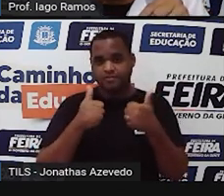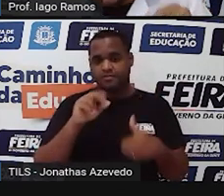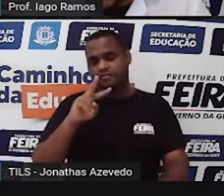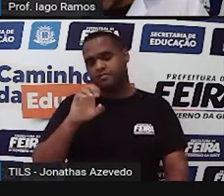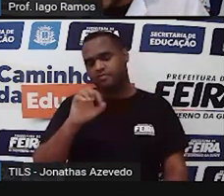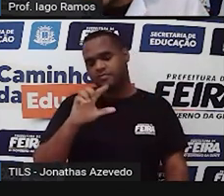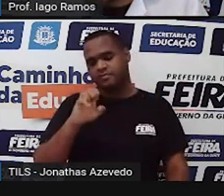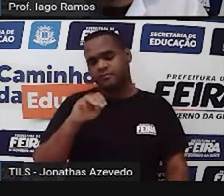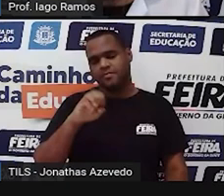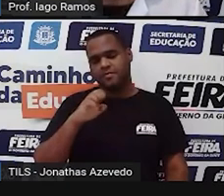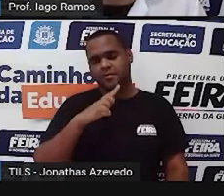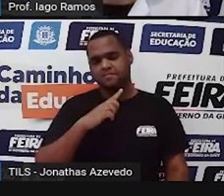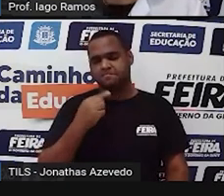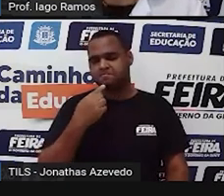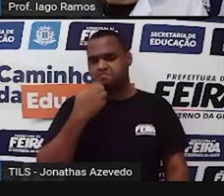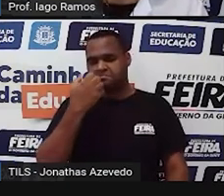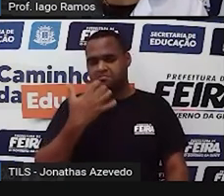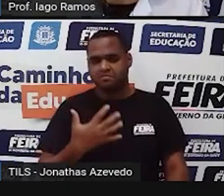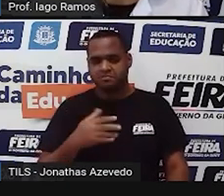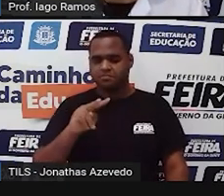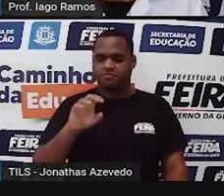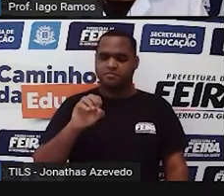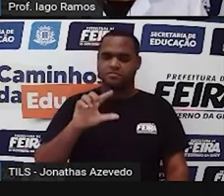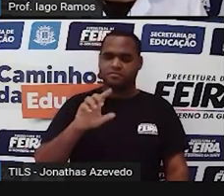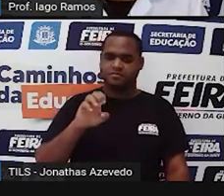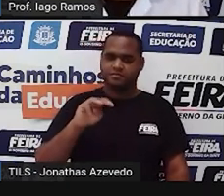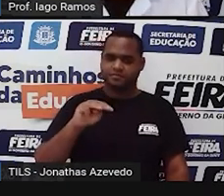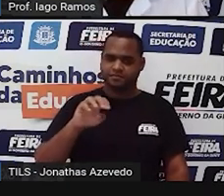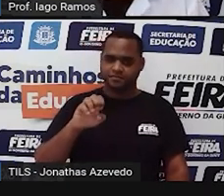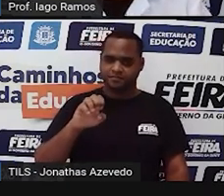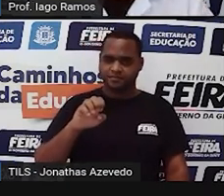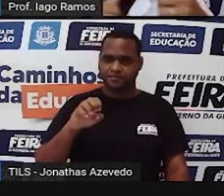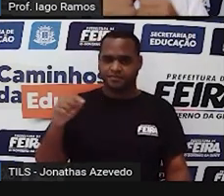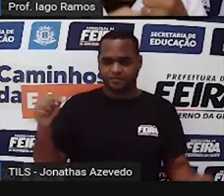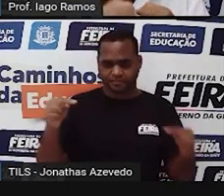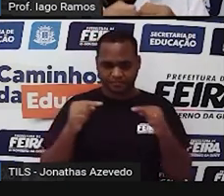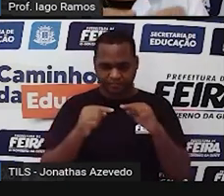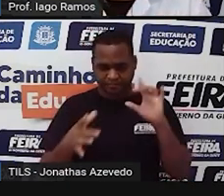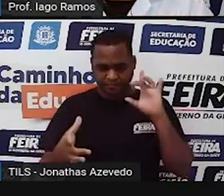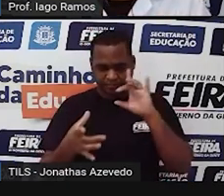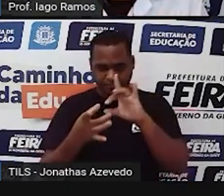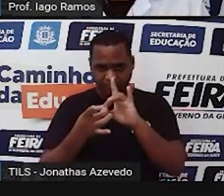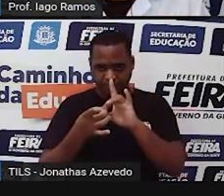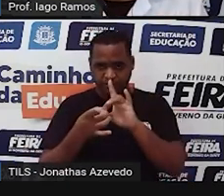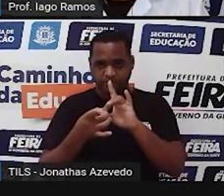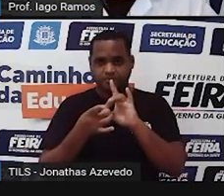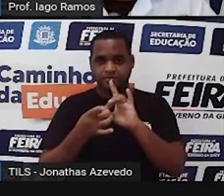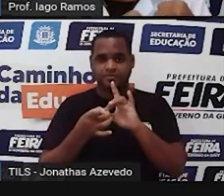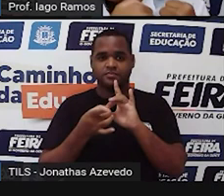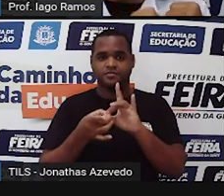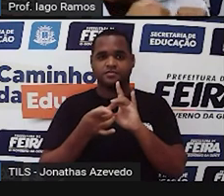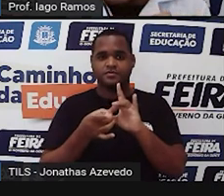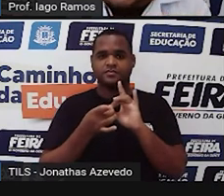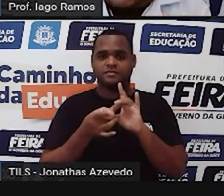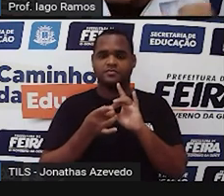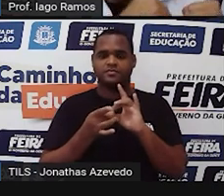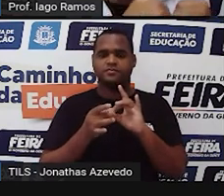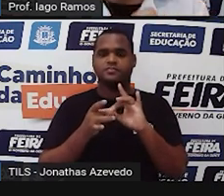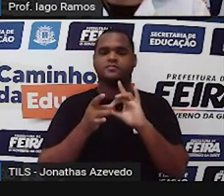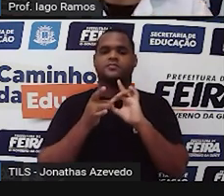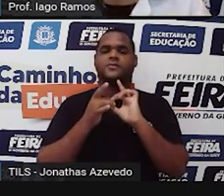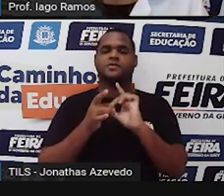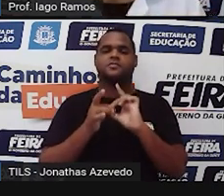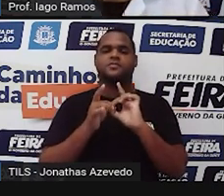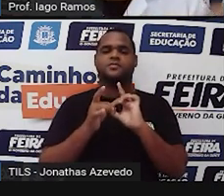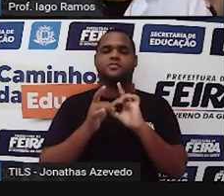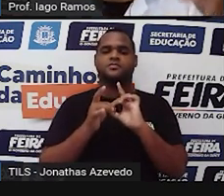volume, essa medida de volume, faz amizade, né, tem aí uma relação, se